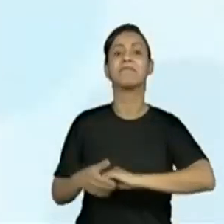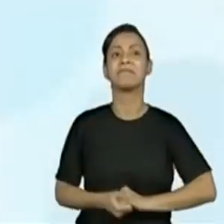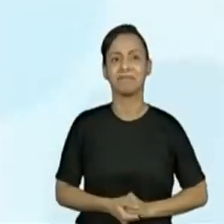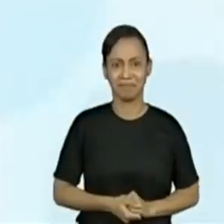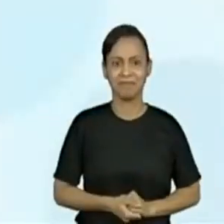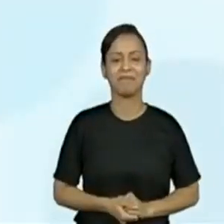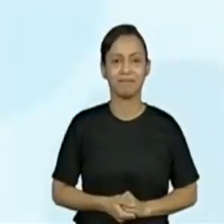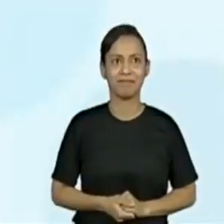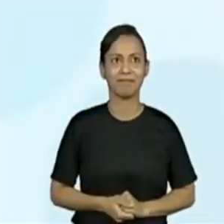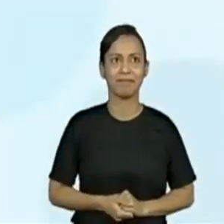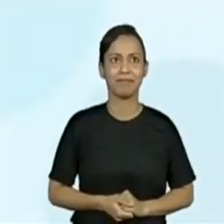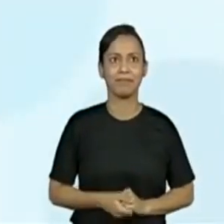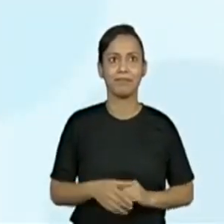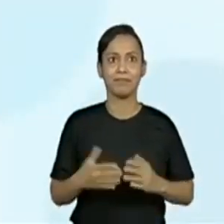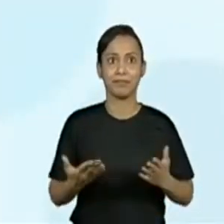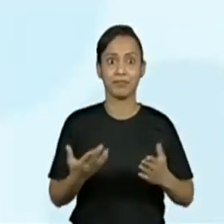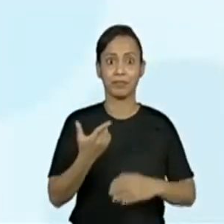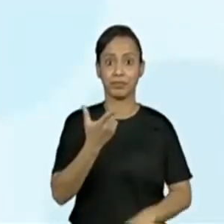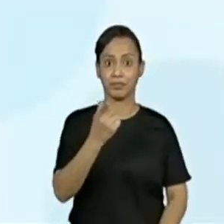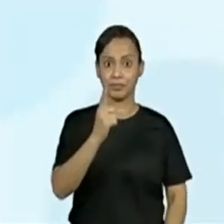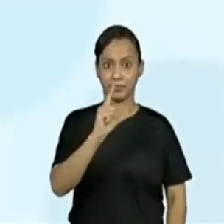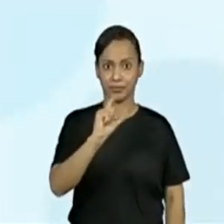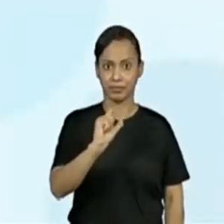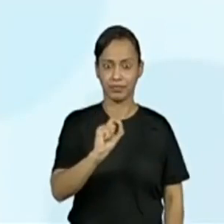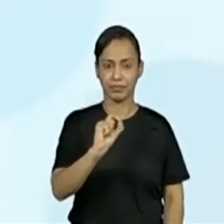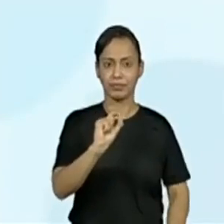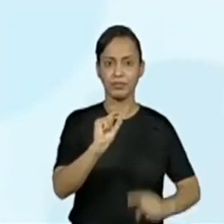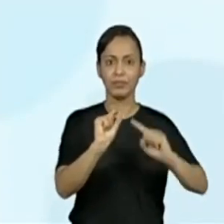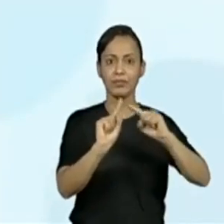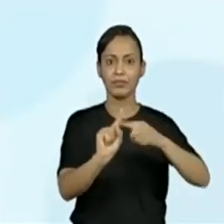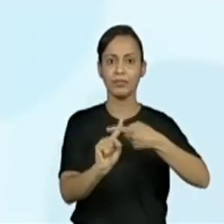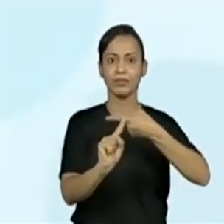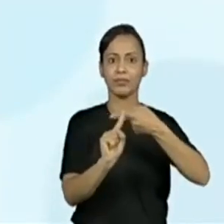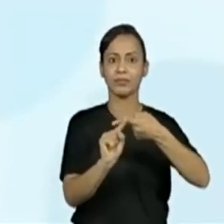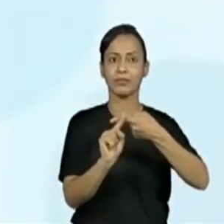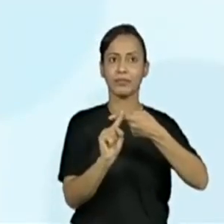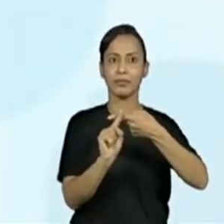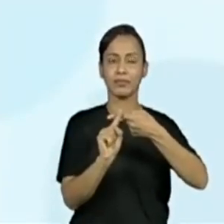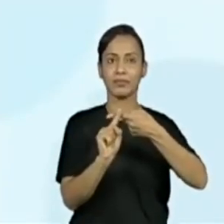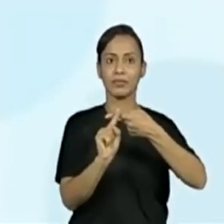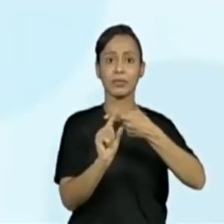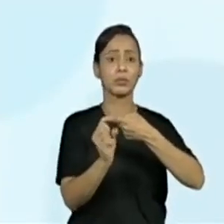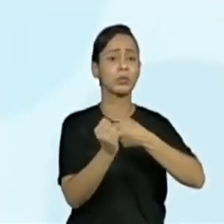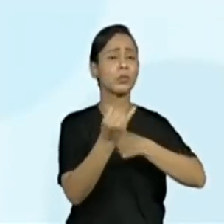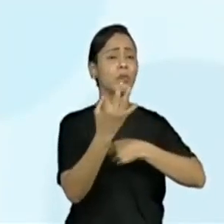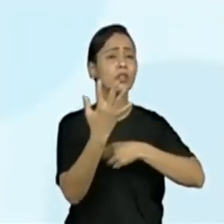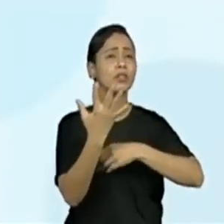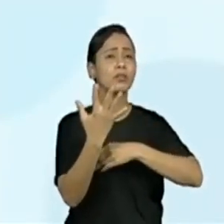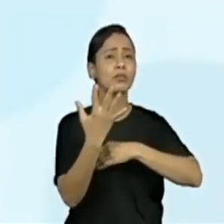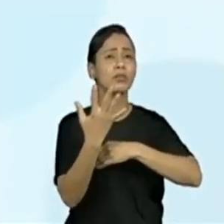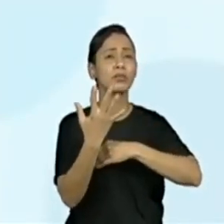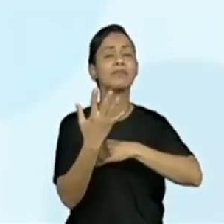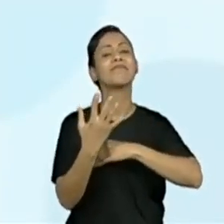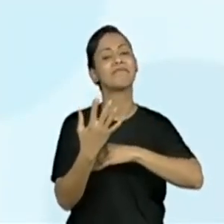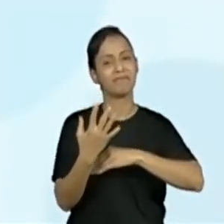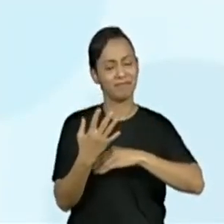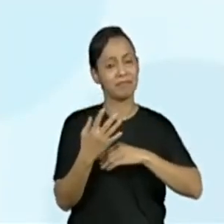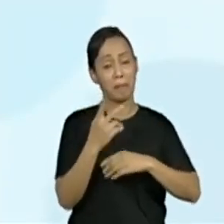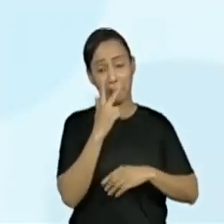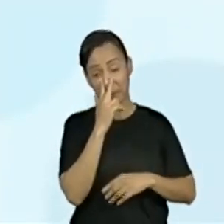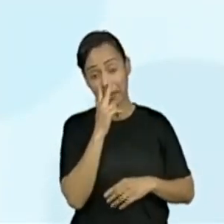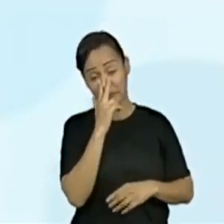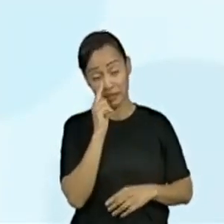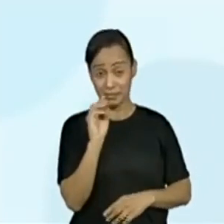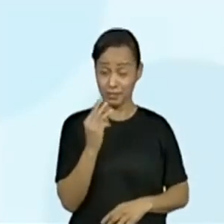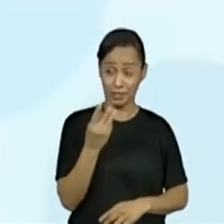para o 10 e a partir do 10, eu sei que somado ao 10, eu vou ter o número provavelmente o 3,